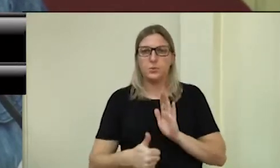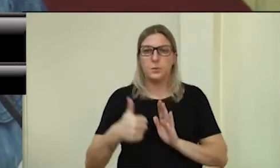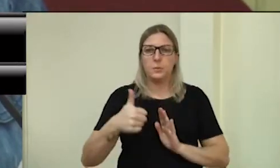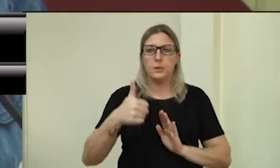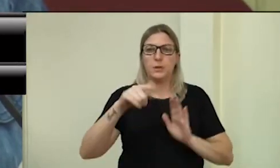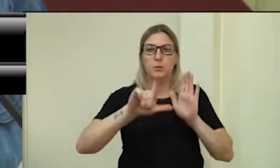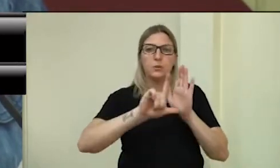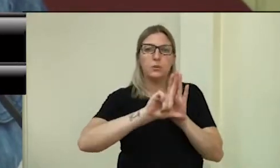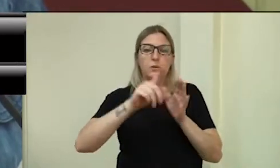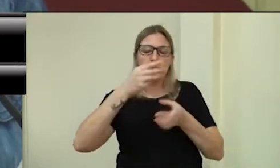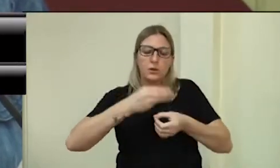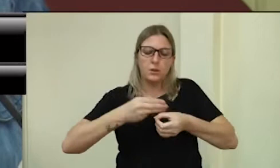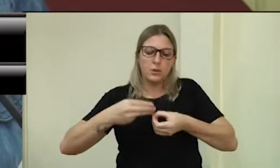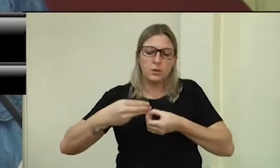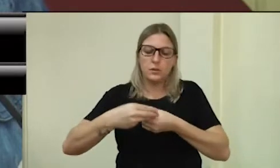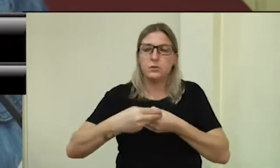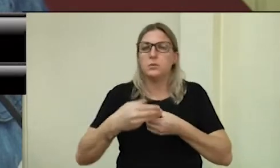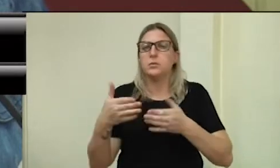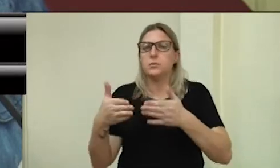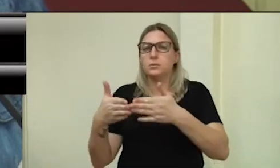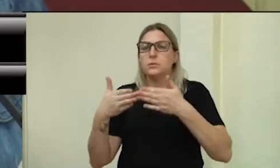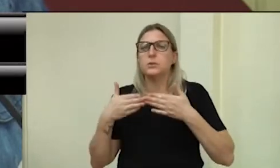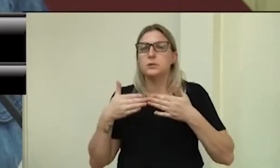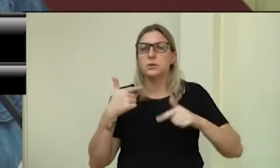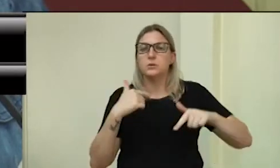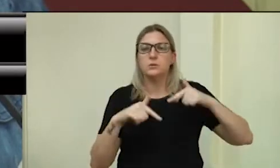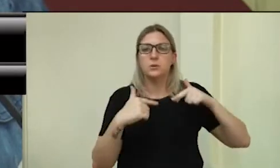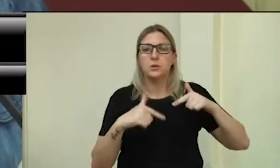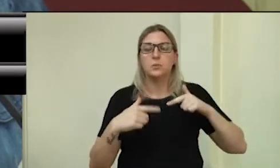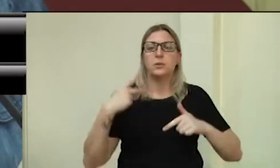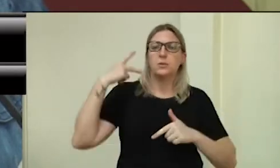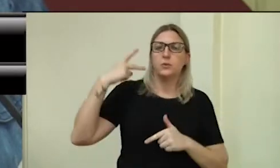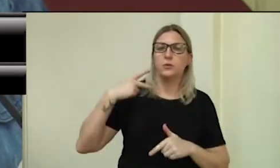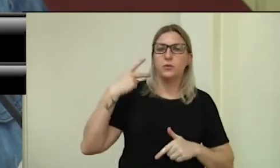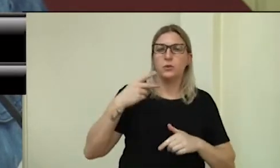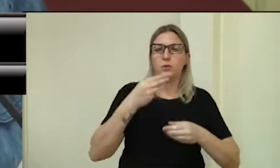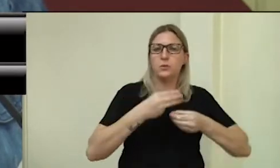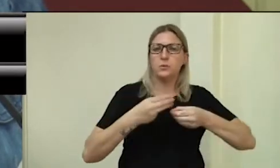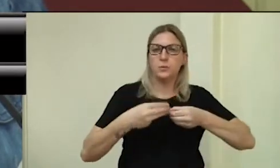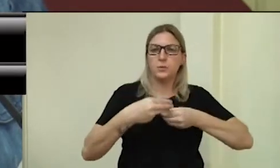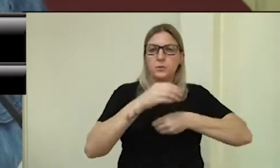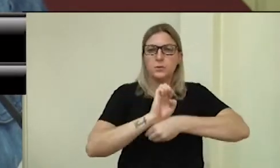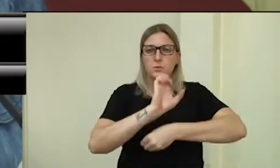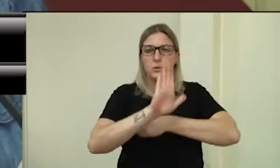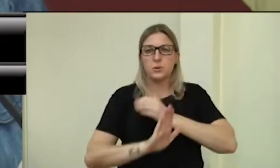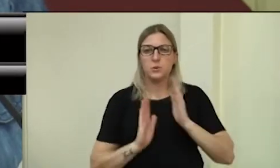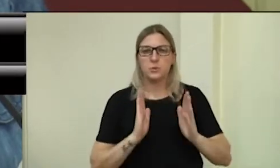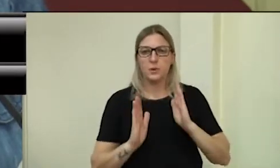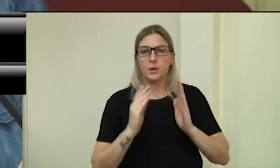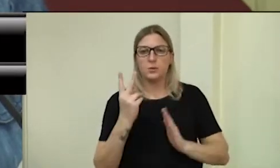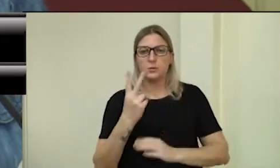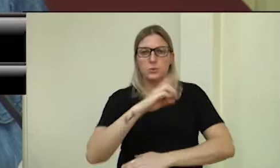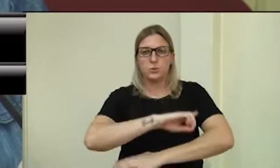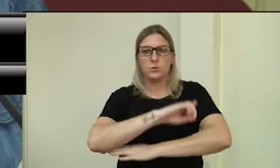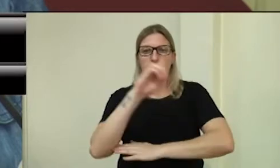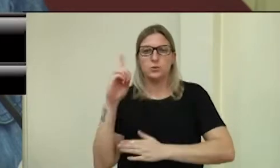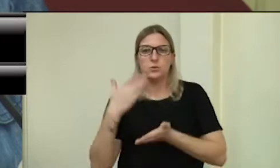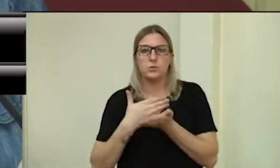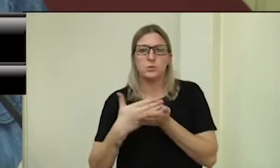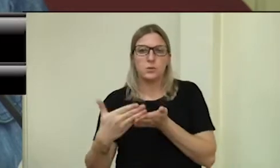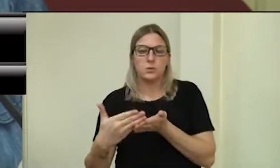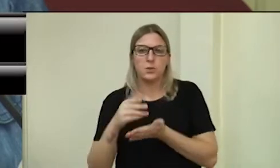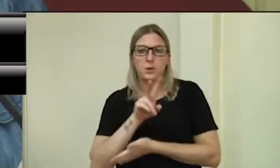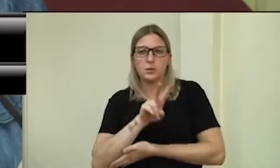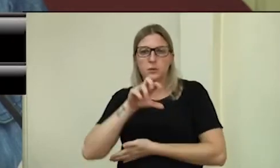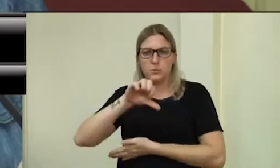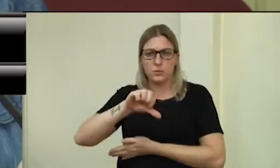Lei Orgânica do Município, solicito licença do cargo de vereador do município de Erechim pelo prazo de dois dias a contar da data